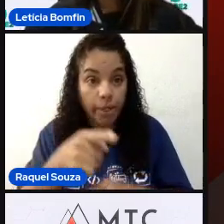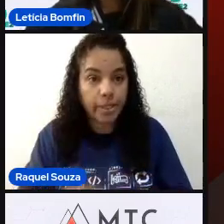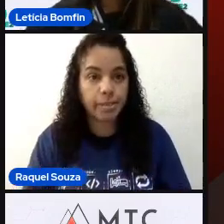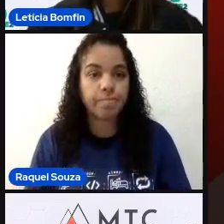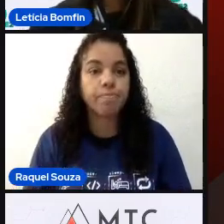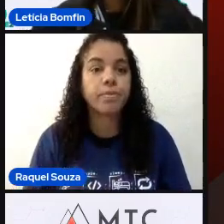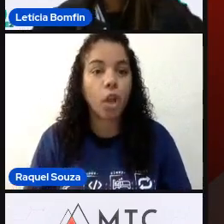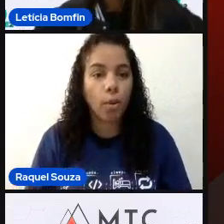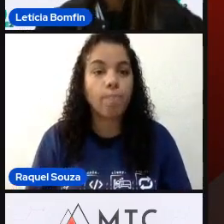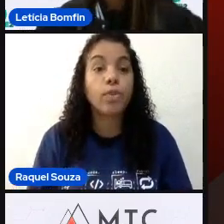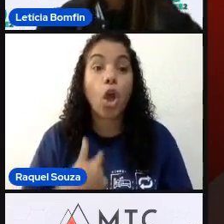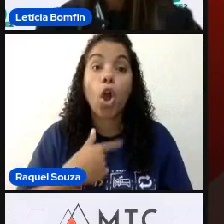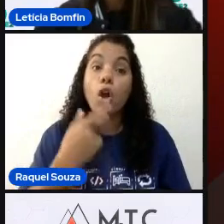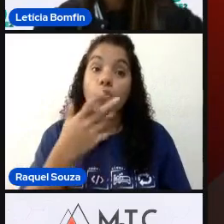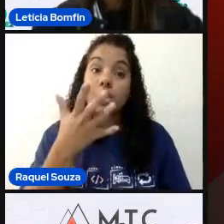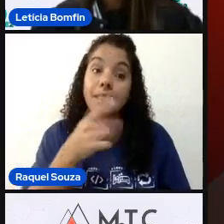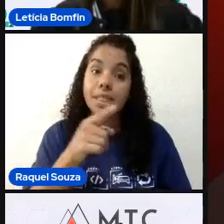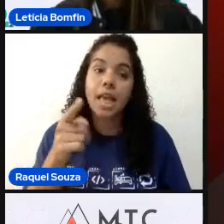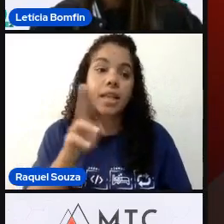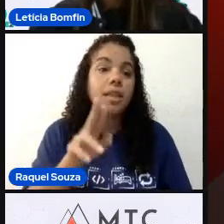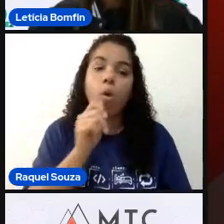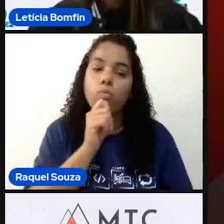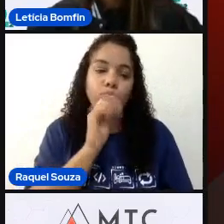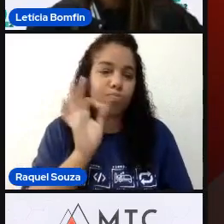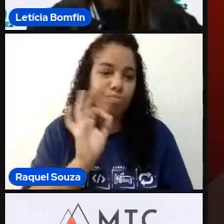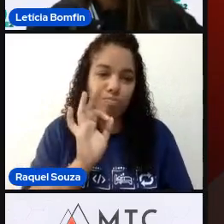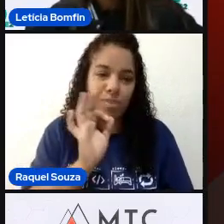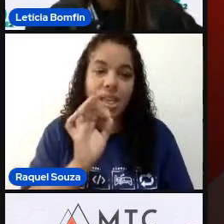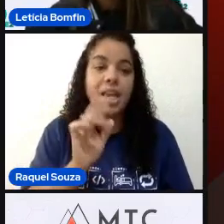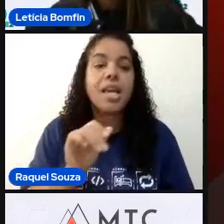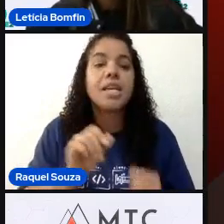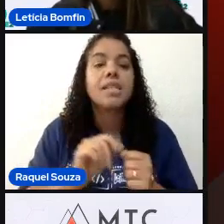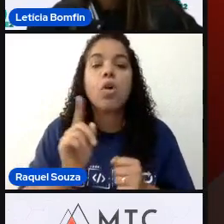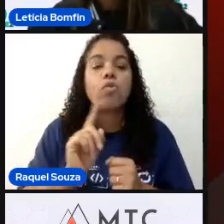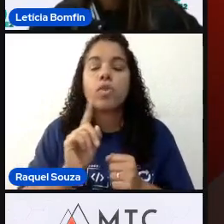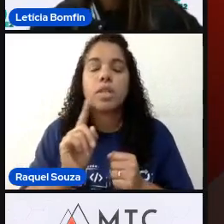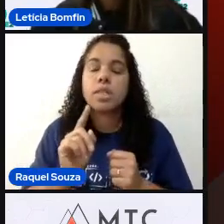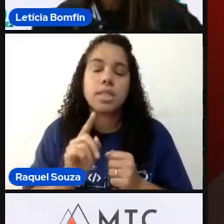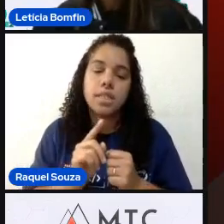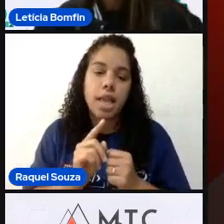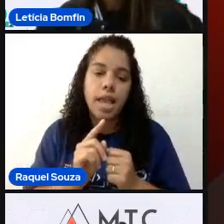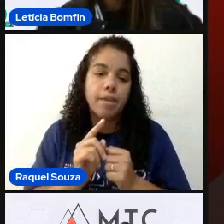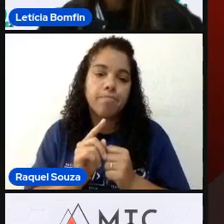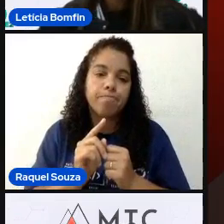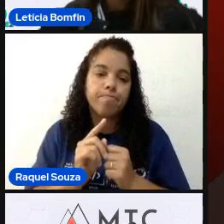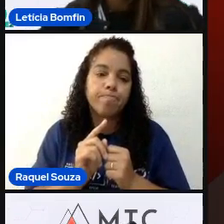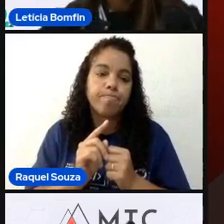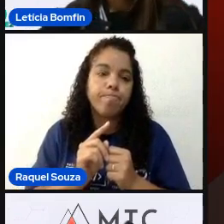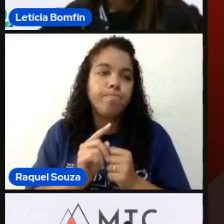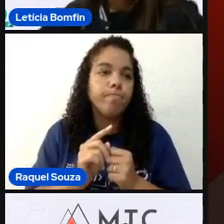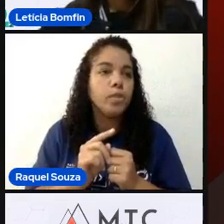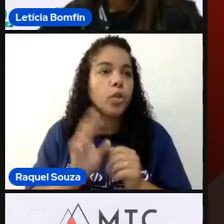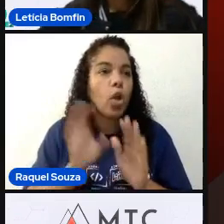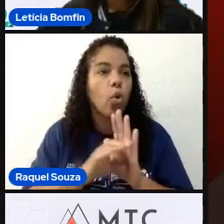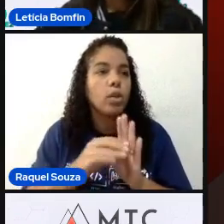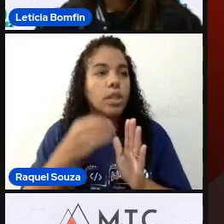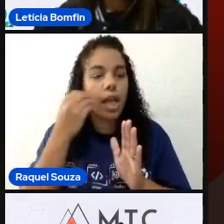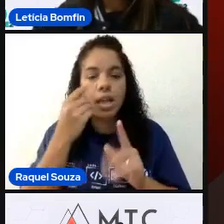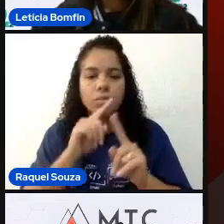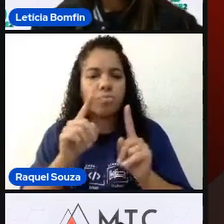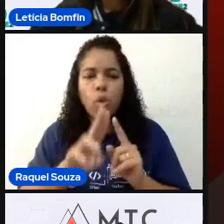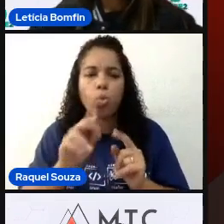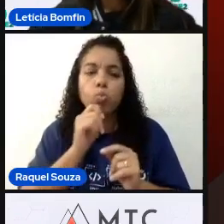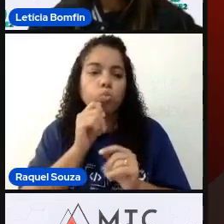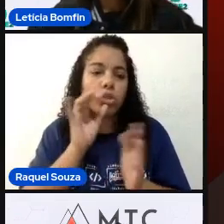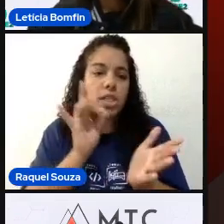Olha, eu vou ser bem sincero que eu não utilizei. Eu nem cheguei a fazer nenhum... Uma prova de conceito. Eu não cheguei a utilizar ele